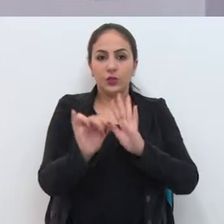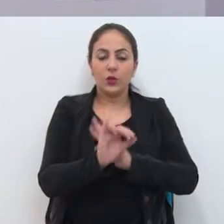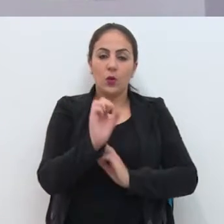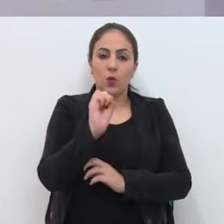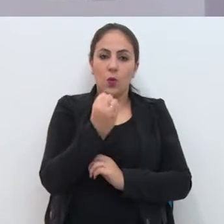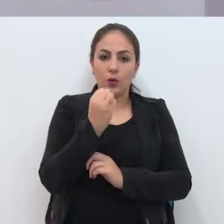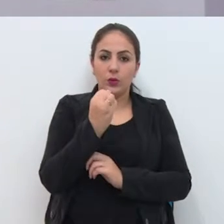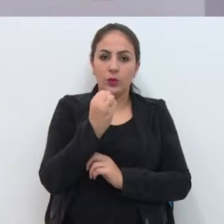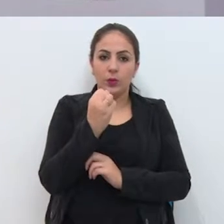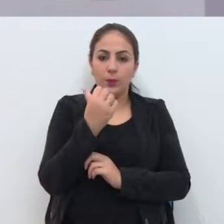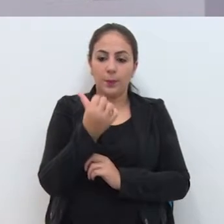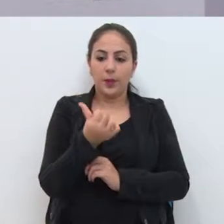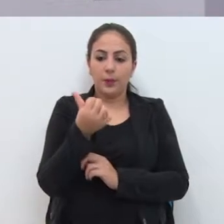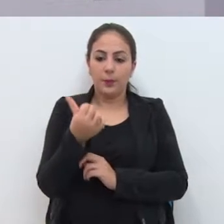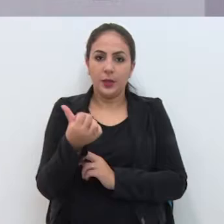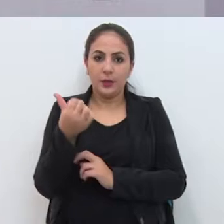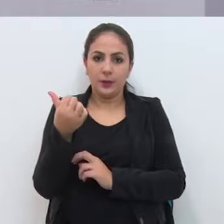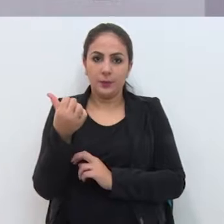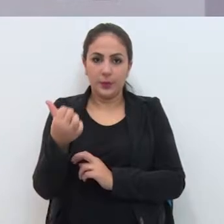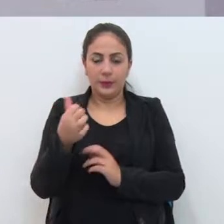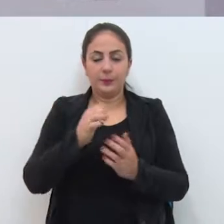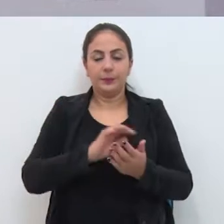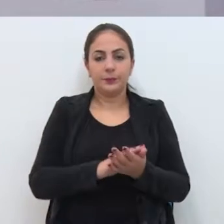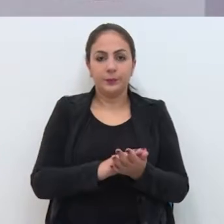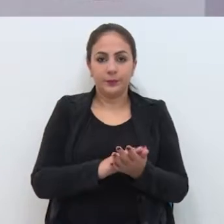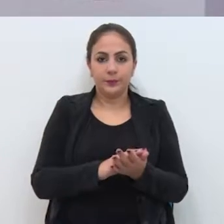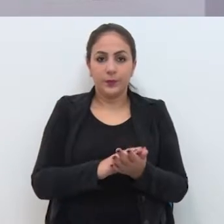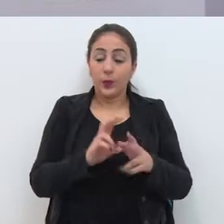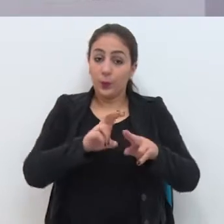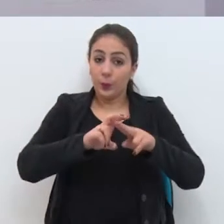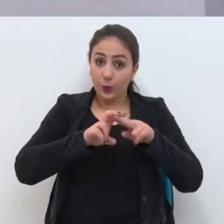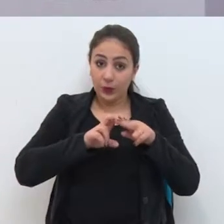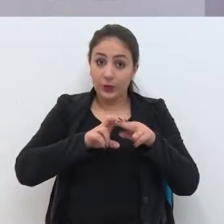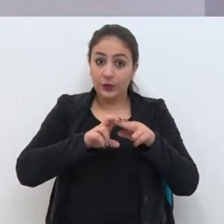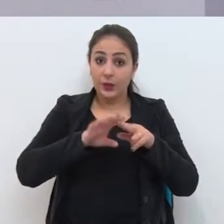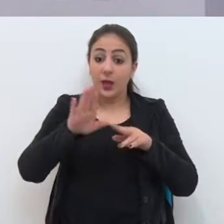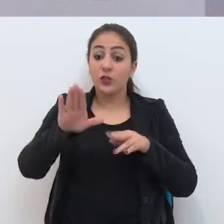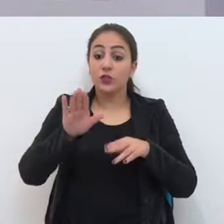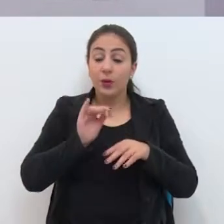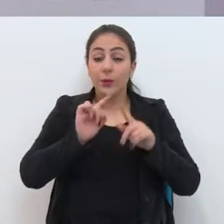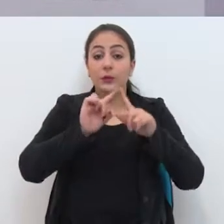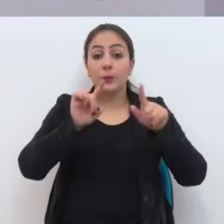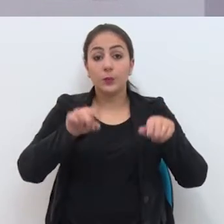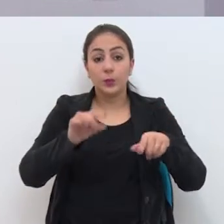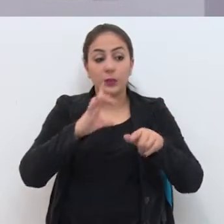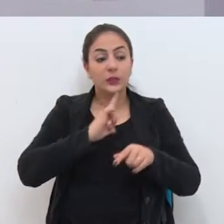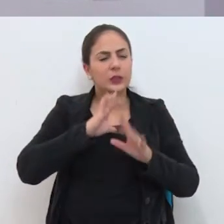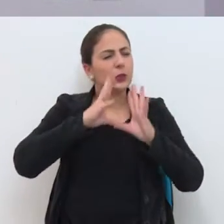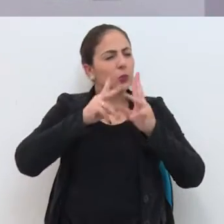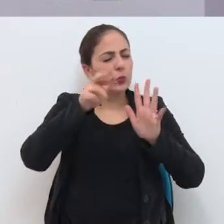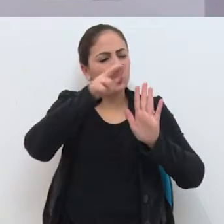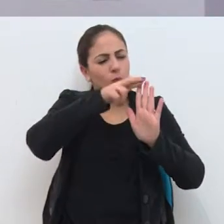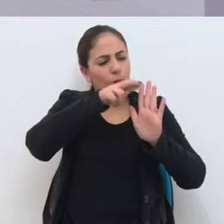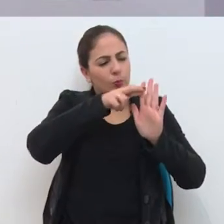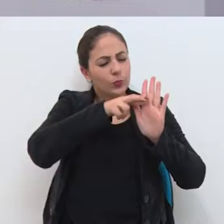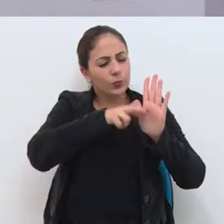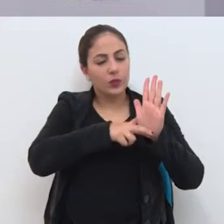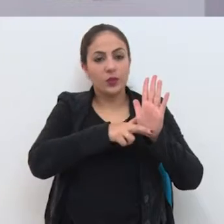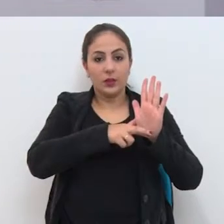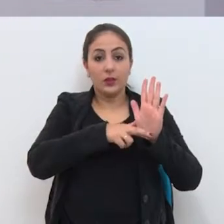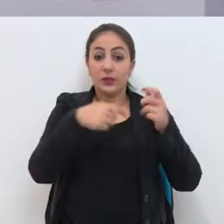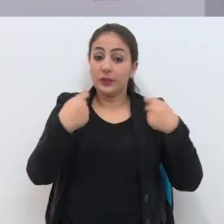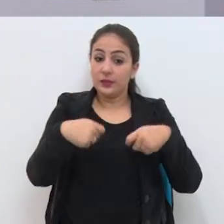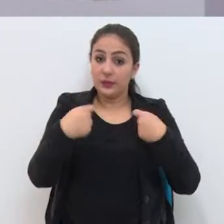8666 Isto, então, na chamada pública terá todos os requisitos